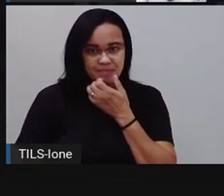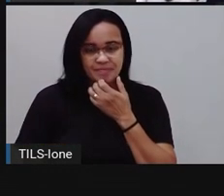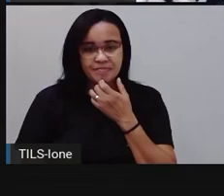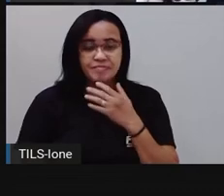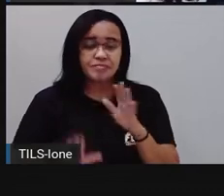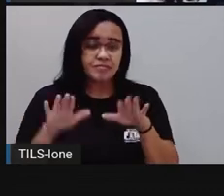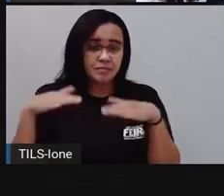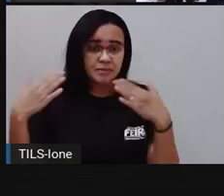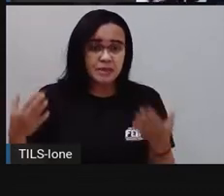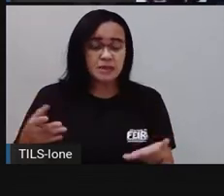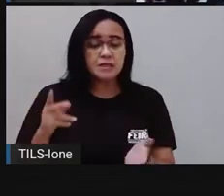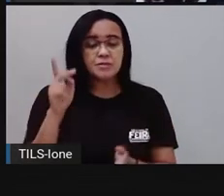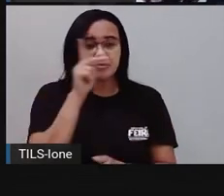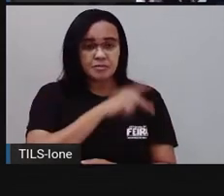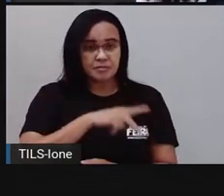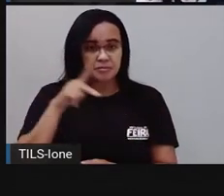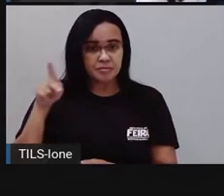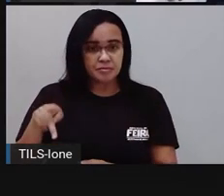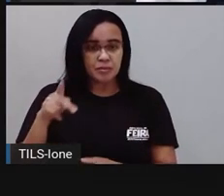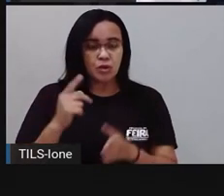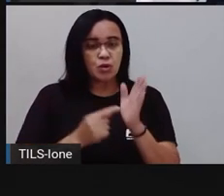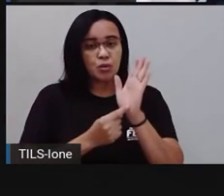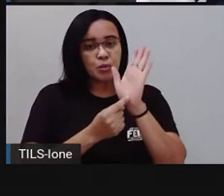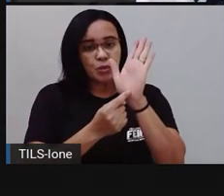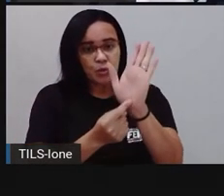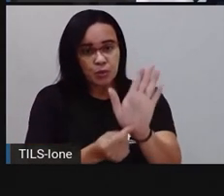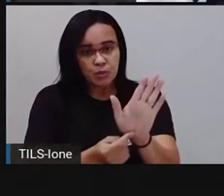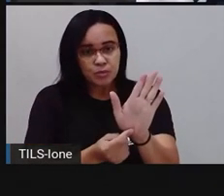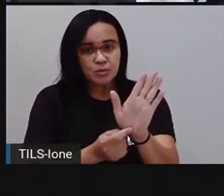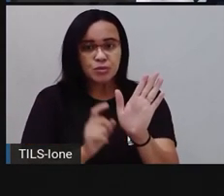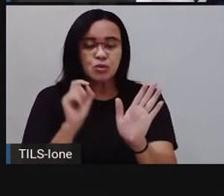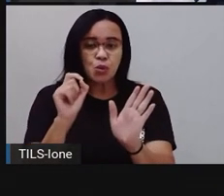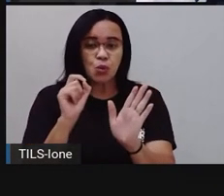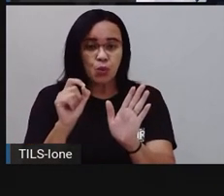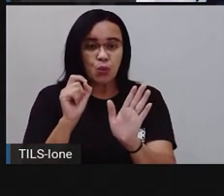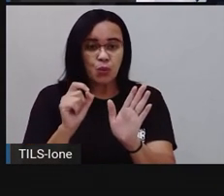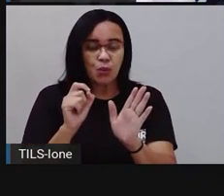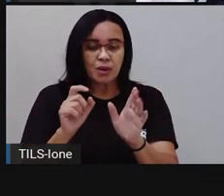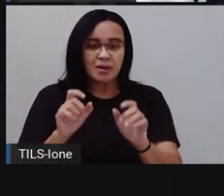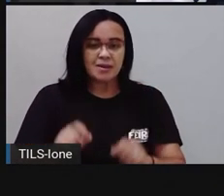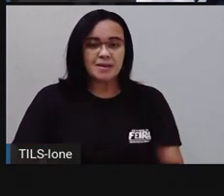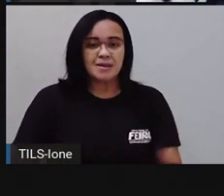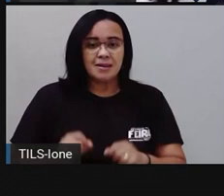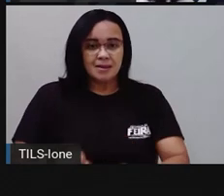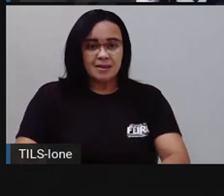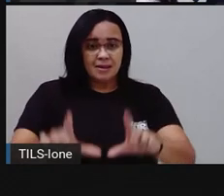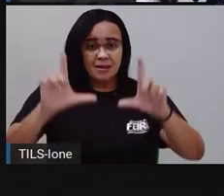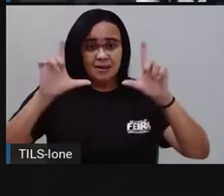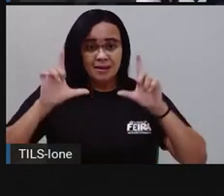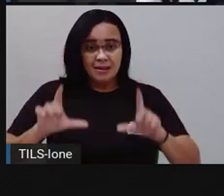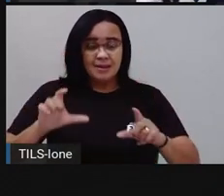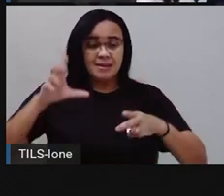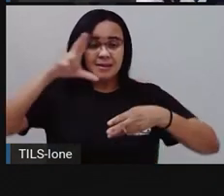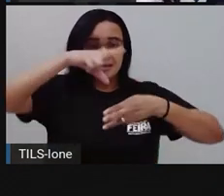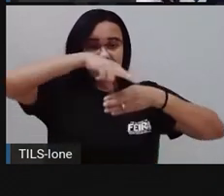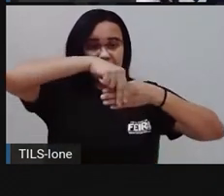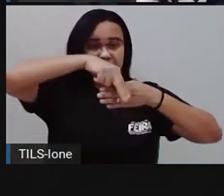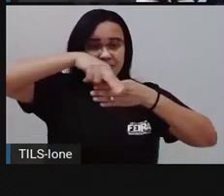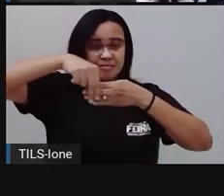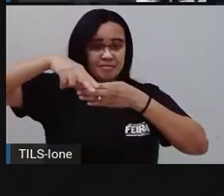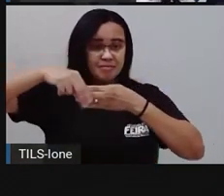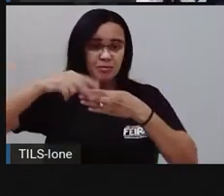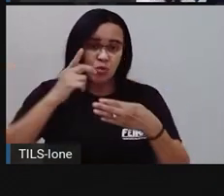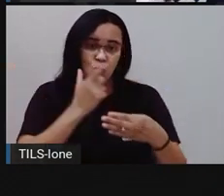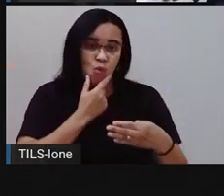Então, a Pró trouxe um recorte de um cordel que é de um autor muito famoso, né? Do Nordeste